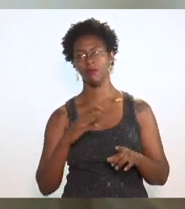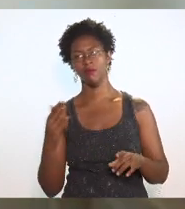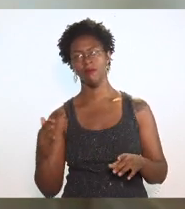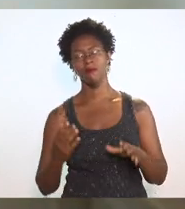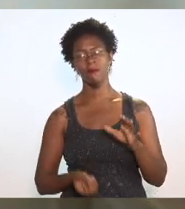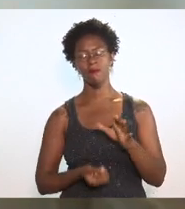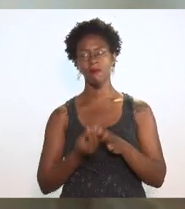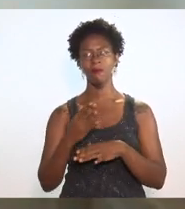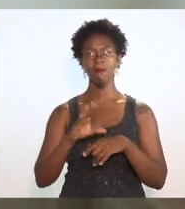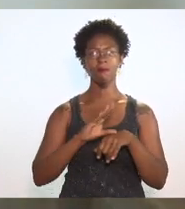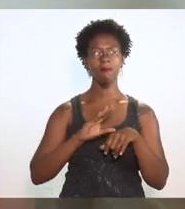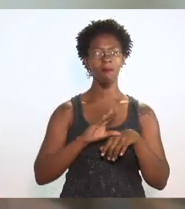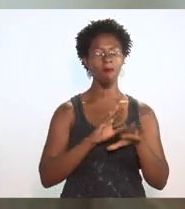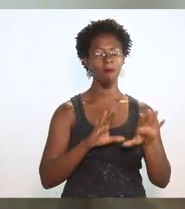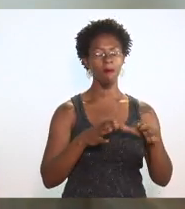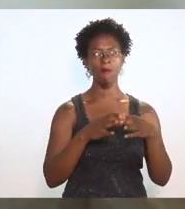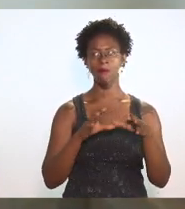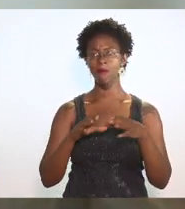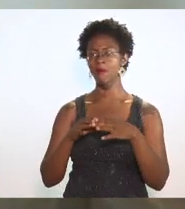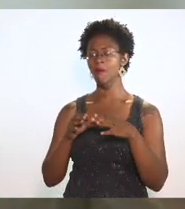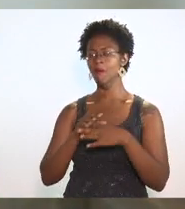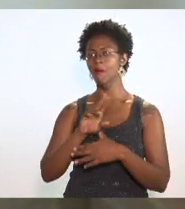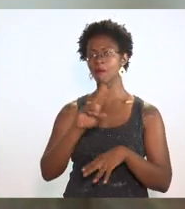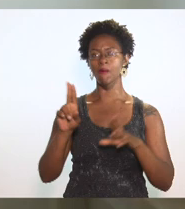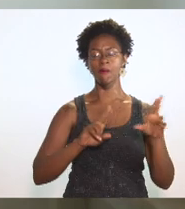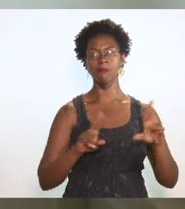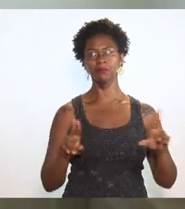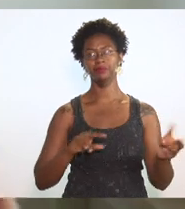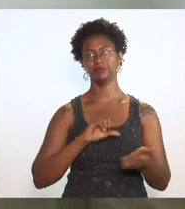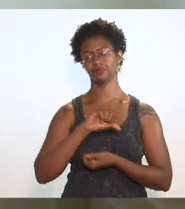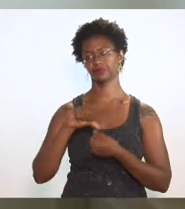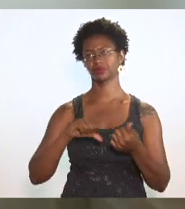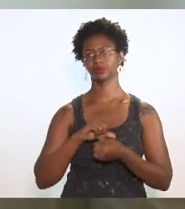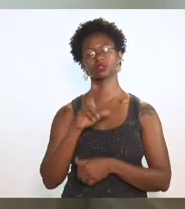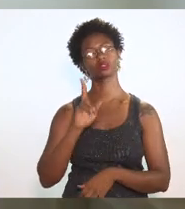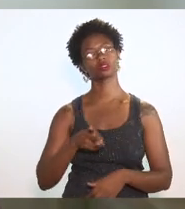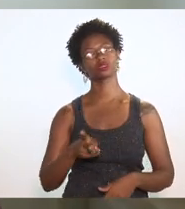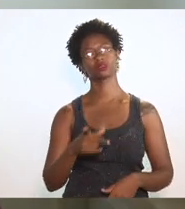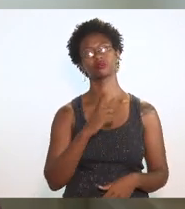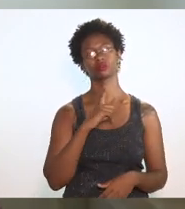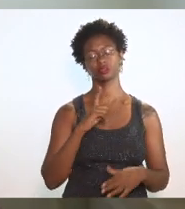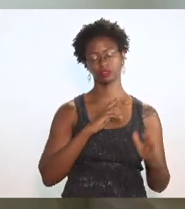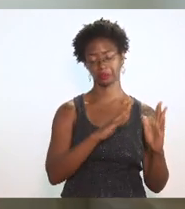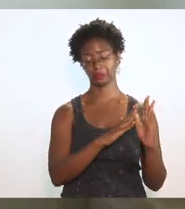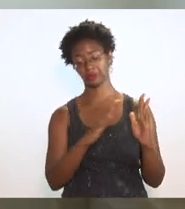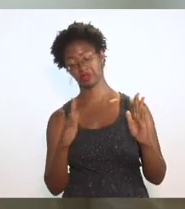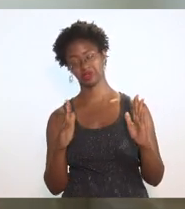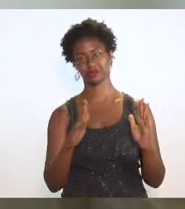comissões que são renomeadas sempre há um interregno